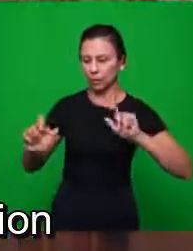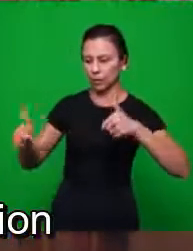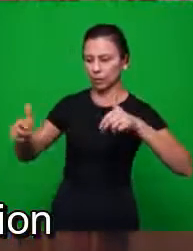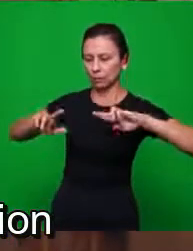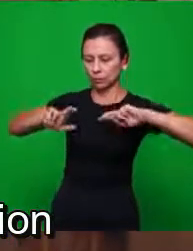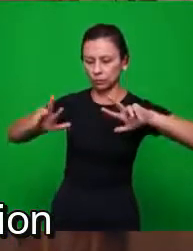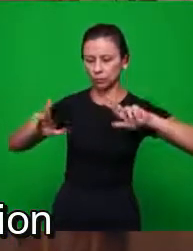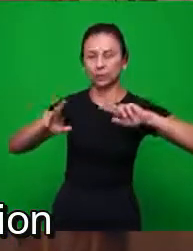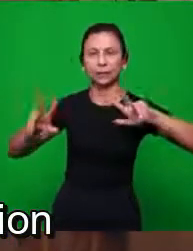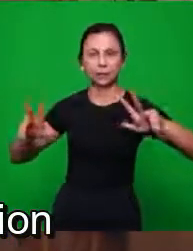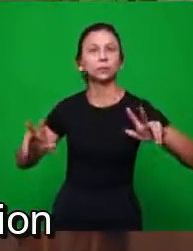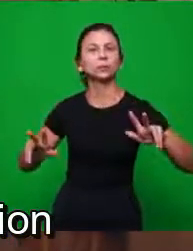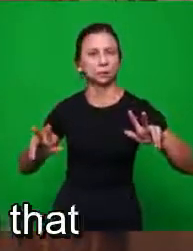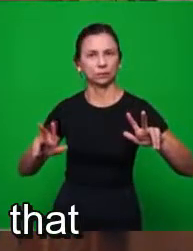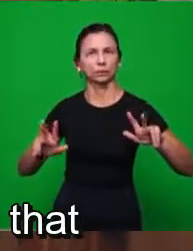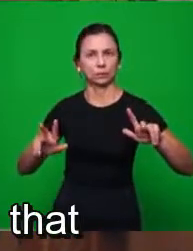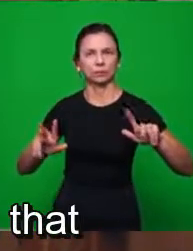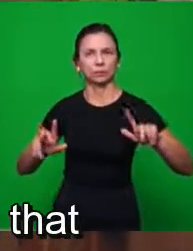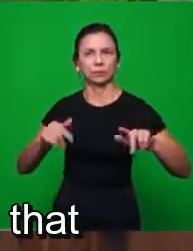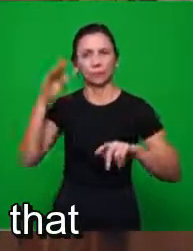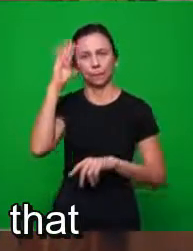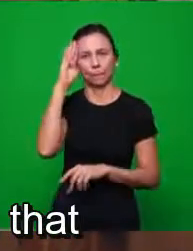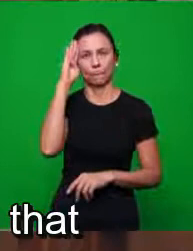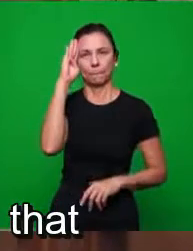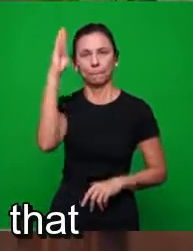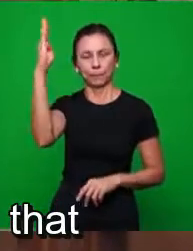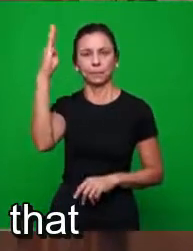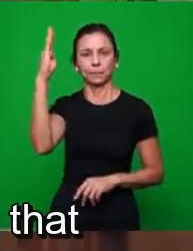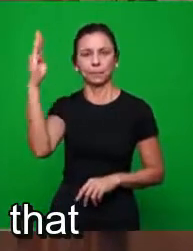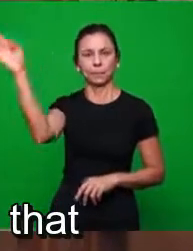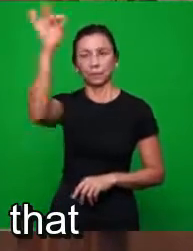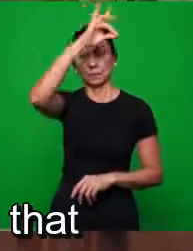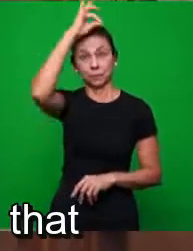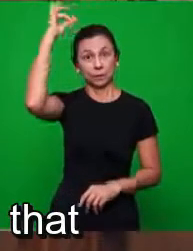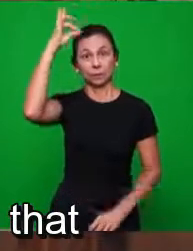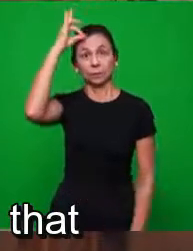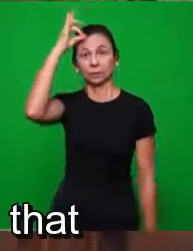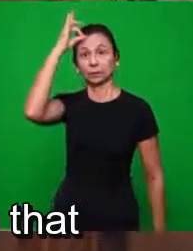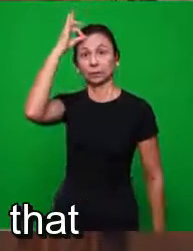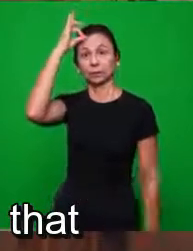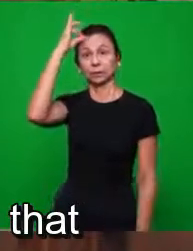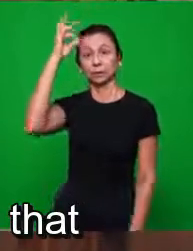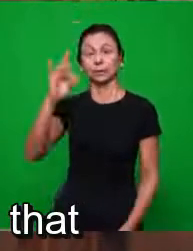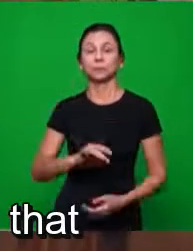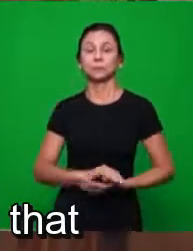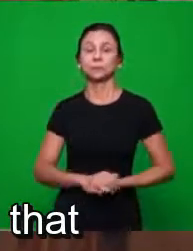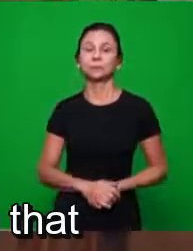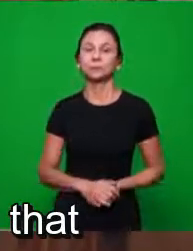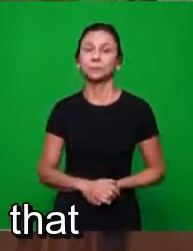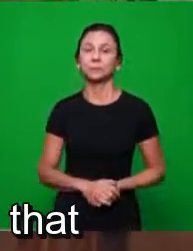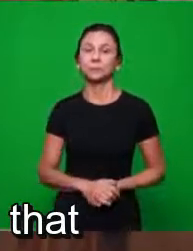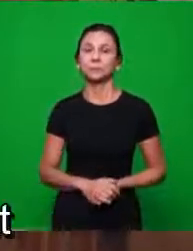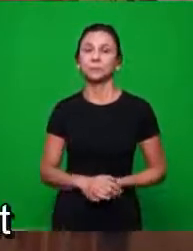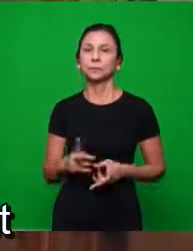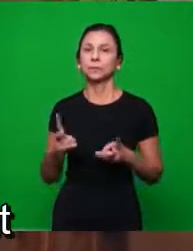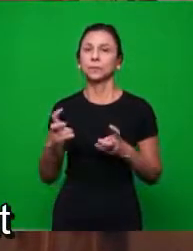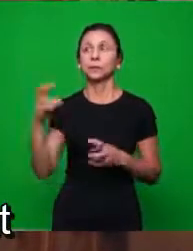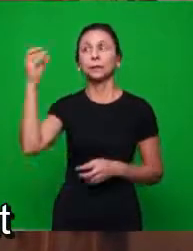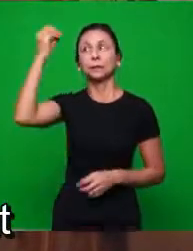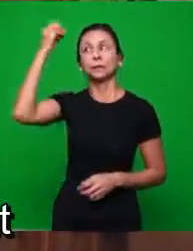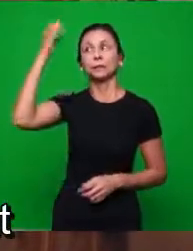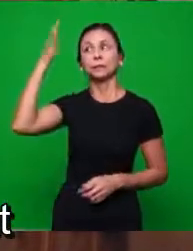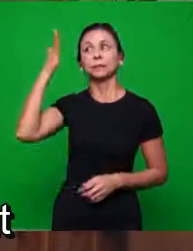Santo. A operação central era a luz acesa. Então, nós temos aqui a revelação que era